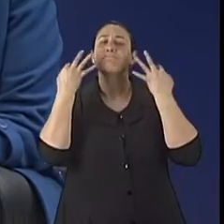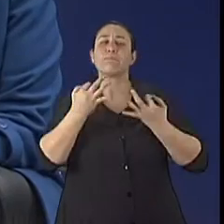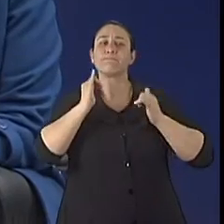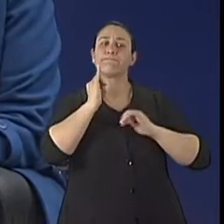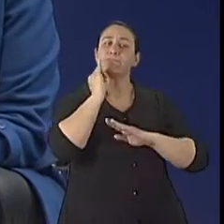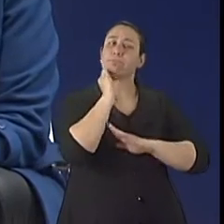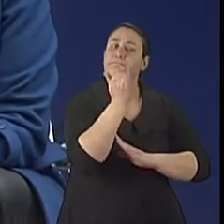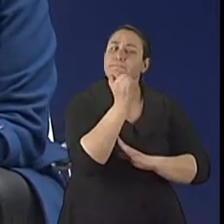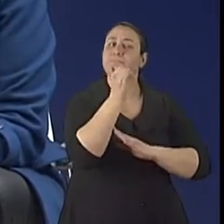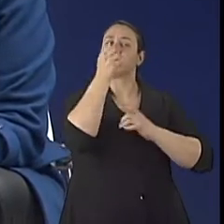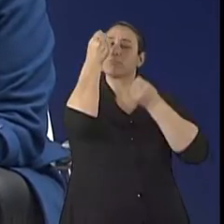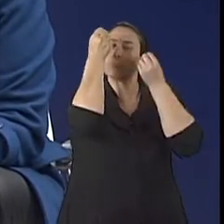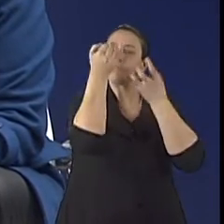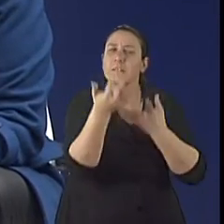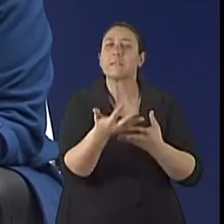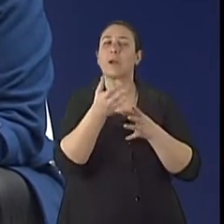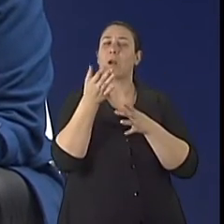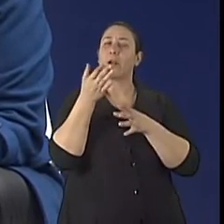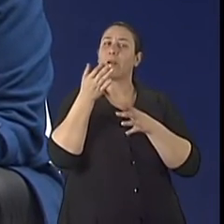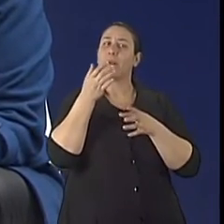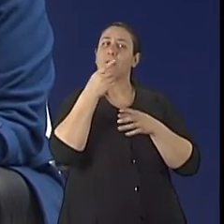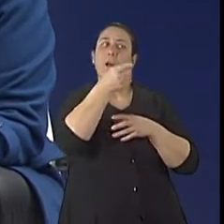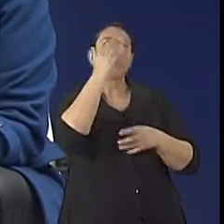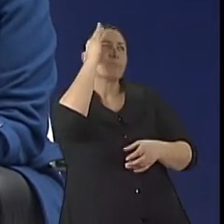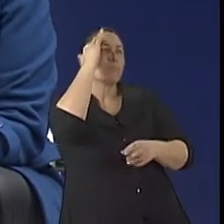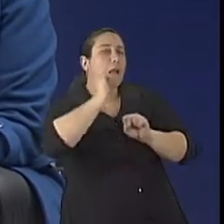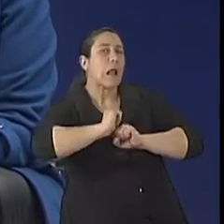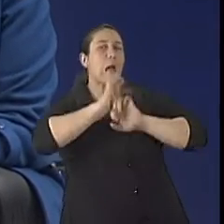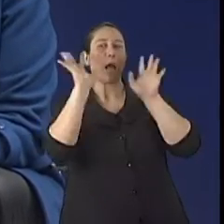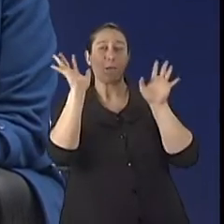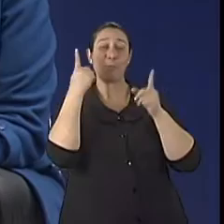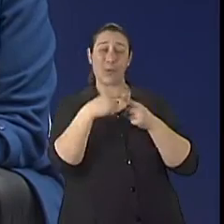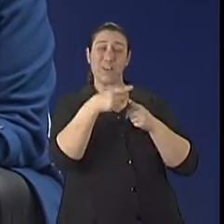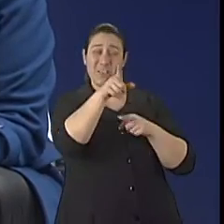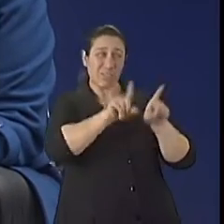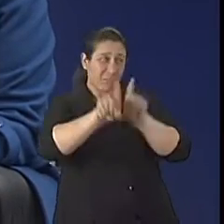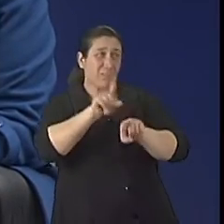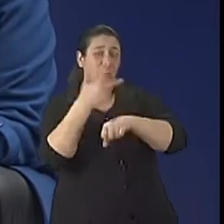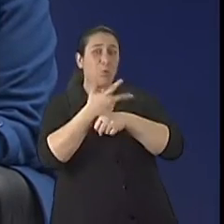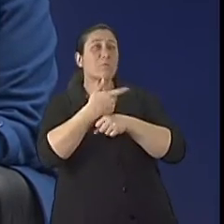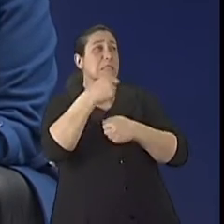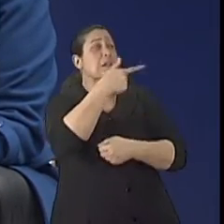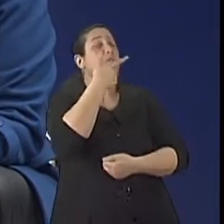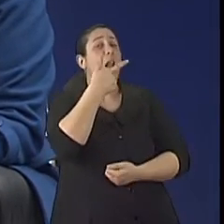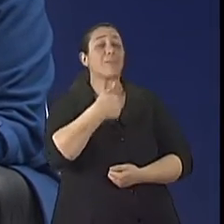correta para o idoso, ou aquele idoso que precisa que o profissional repita mais de uma vez.